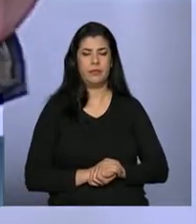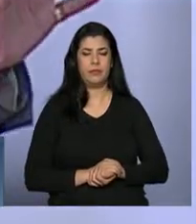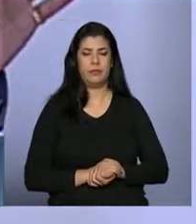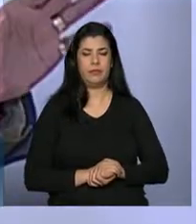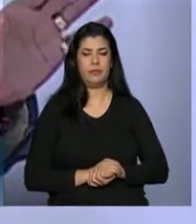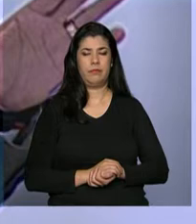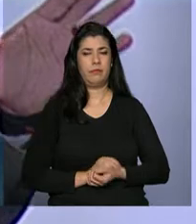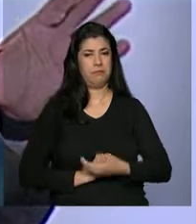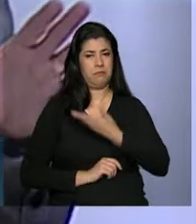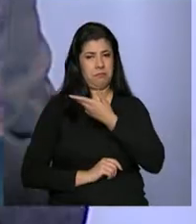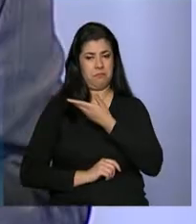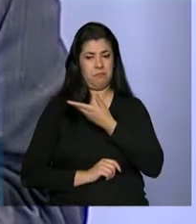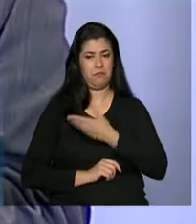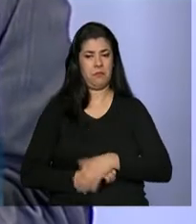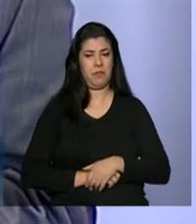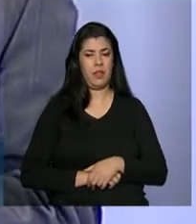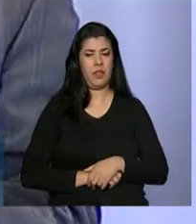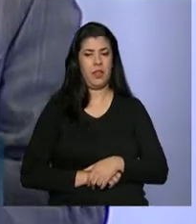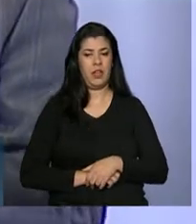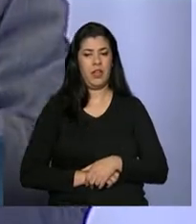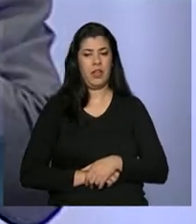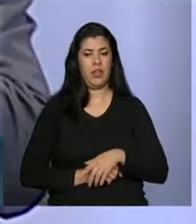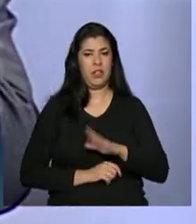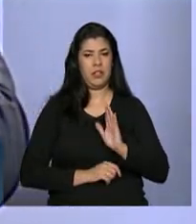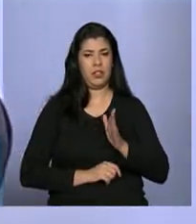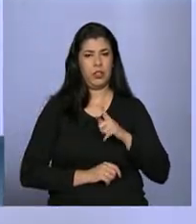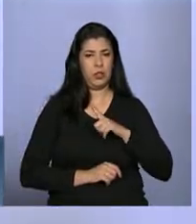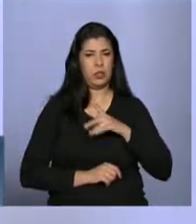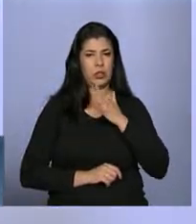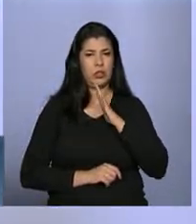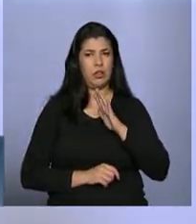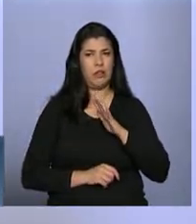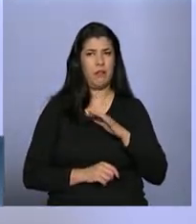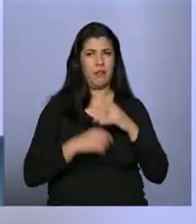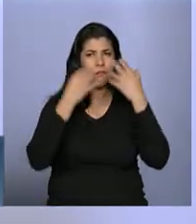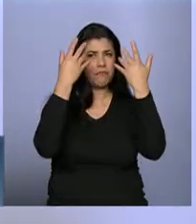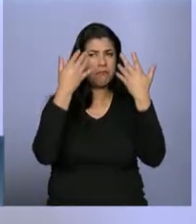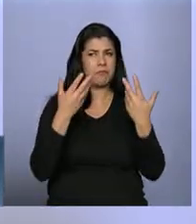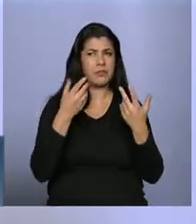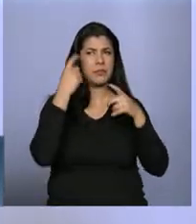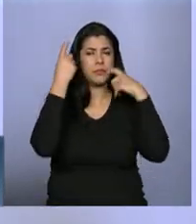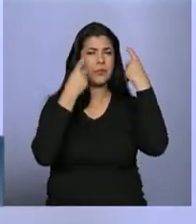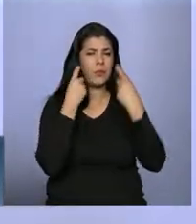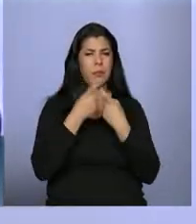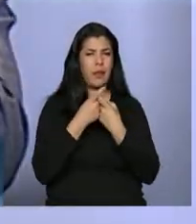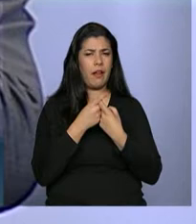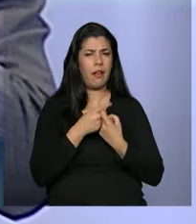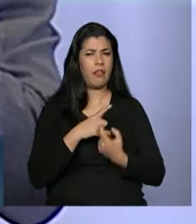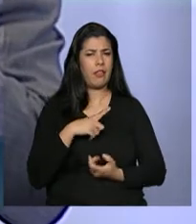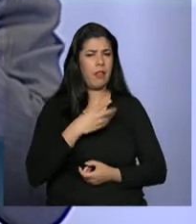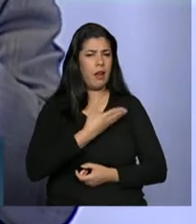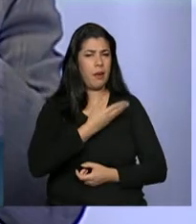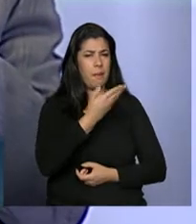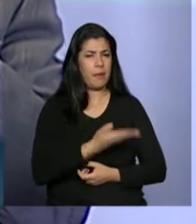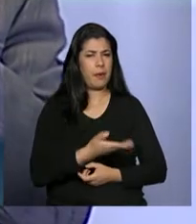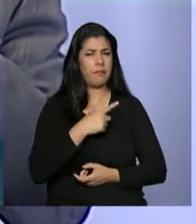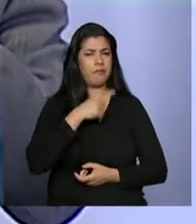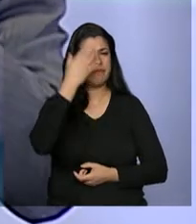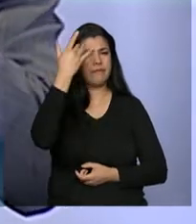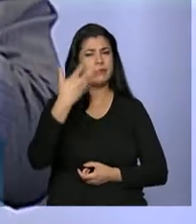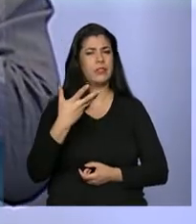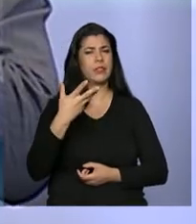Paulo falou agora há pouco de preocupação. Nós precisamos celebrar, porque essa é uma